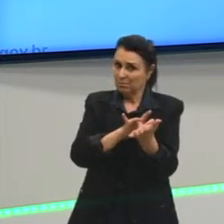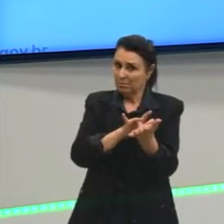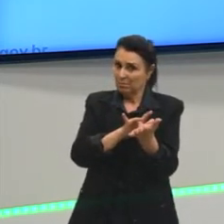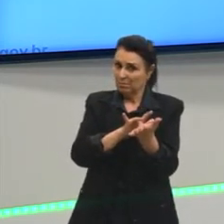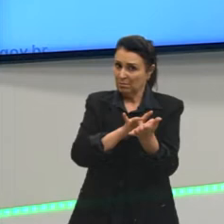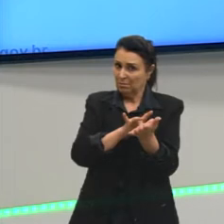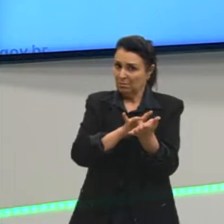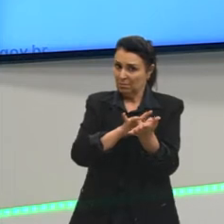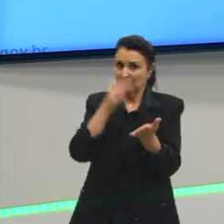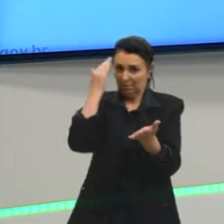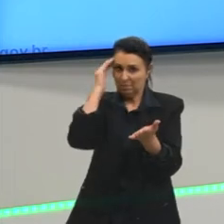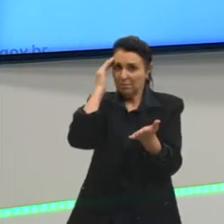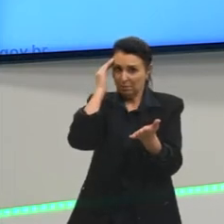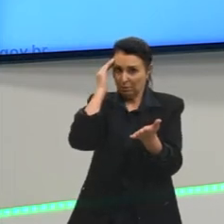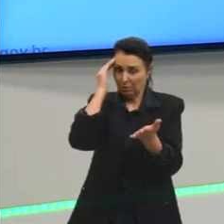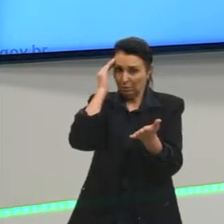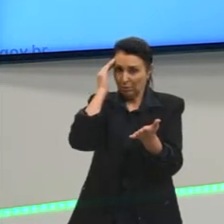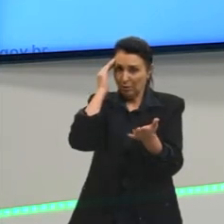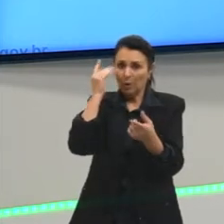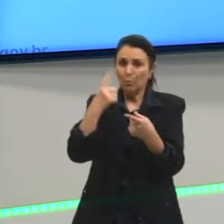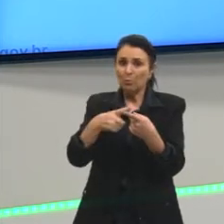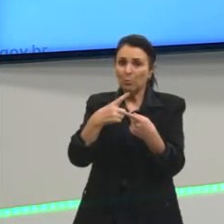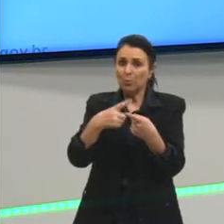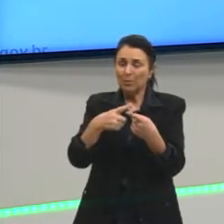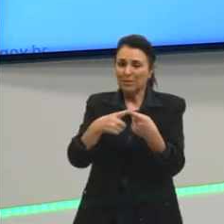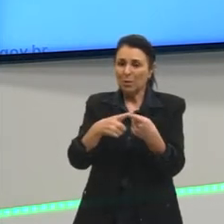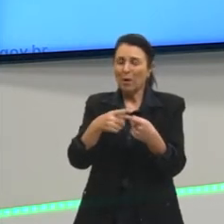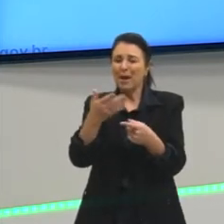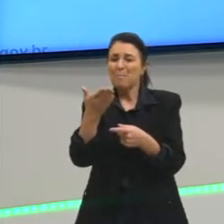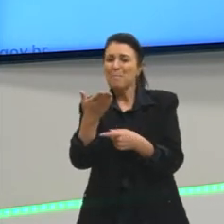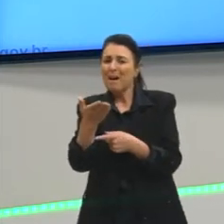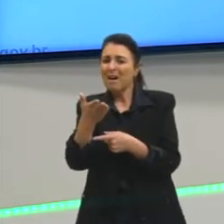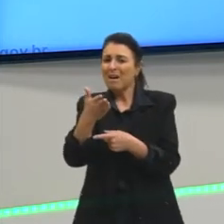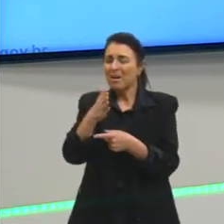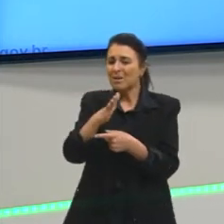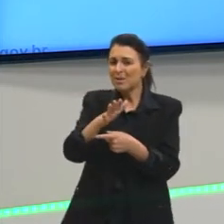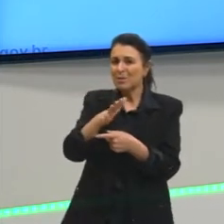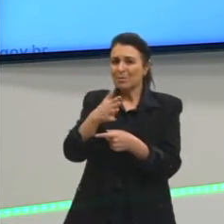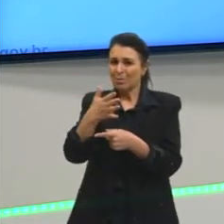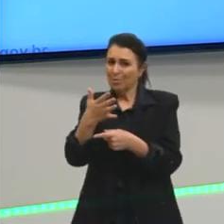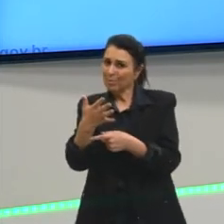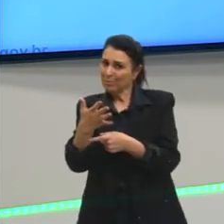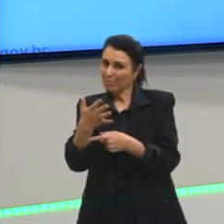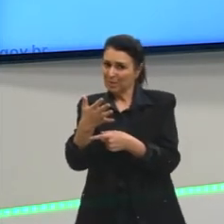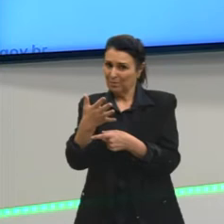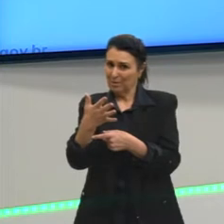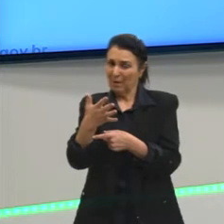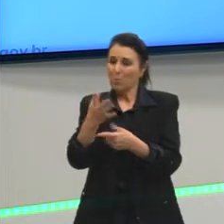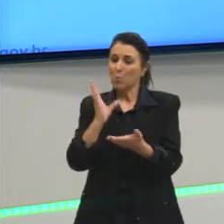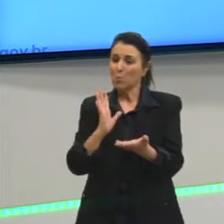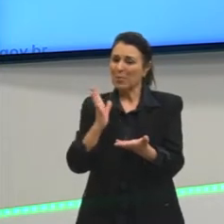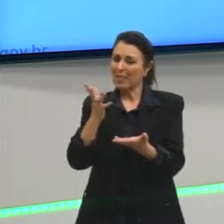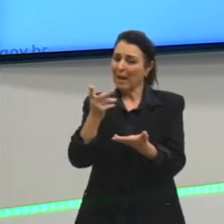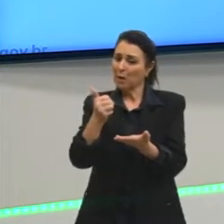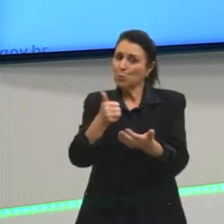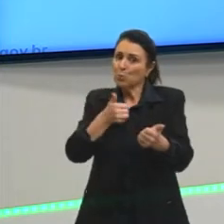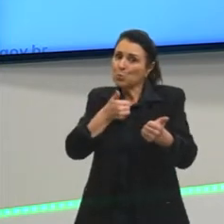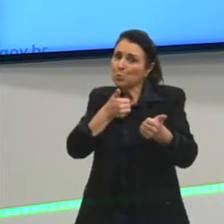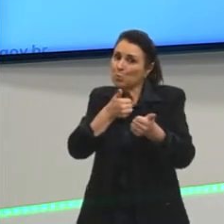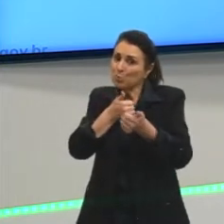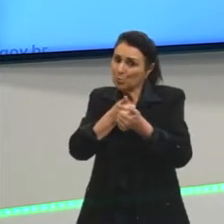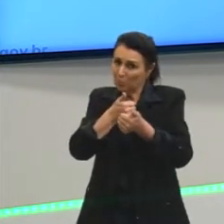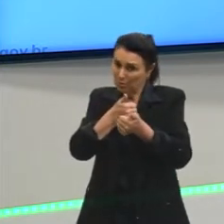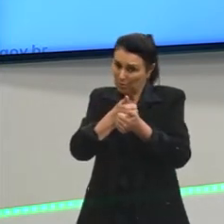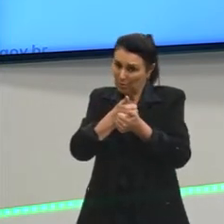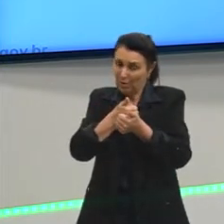lembrar na hora ali de um dado aproximado, tá? Na prova, também vai ter dados. Vão ter